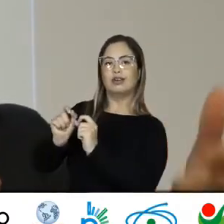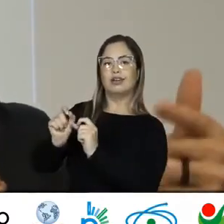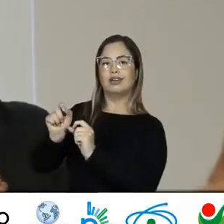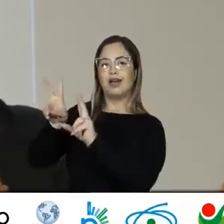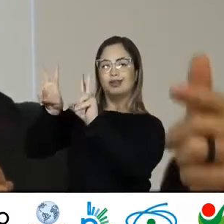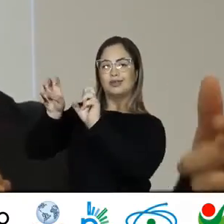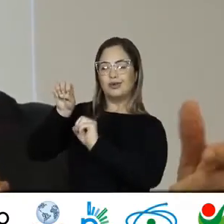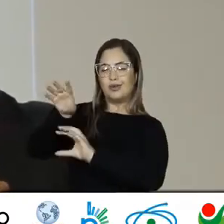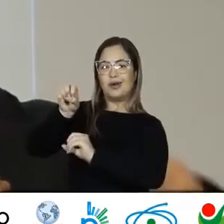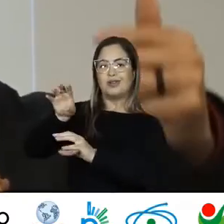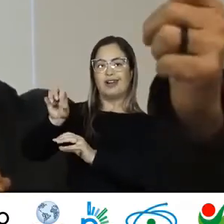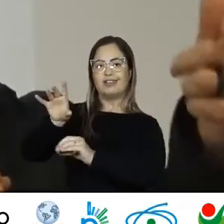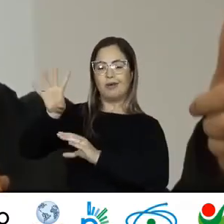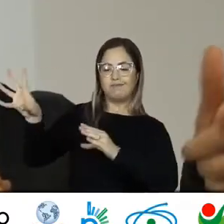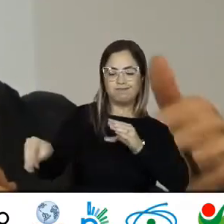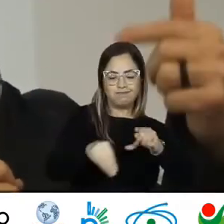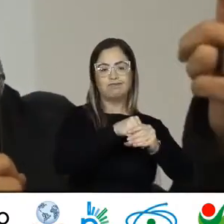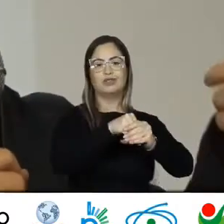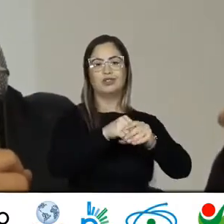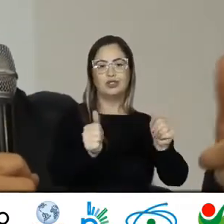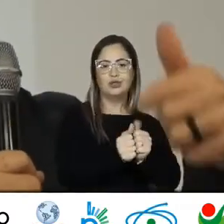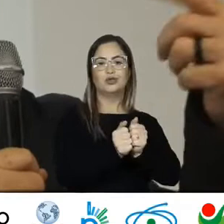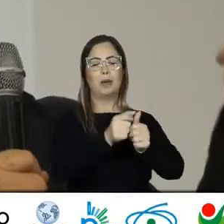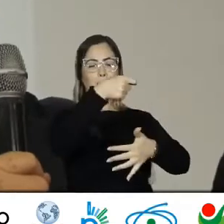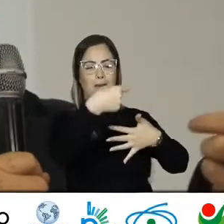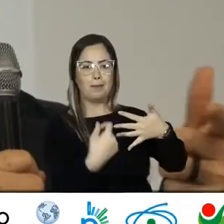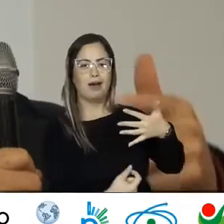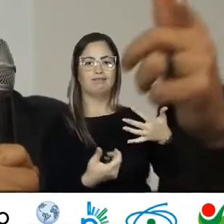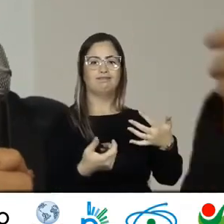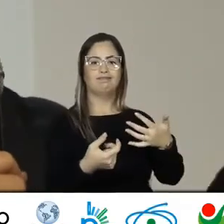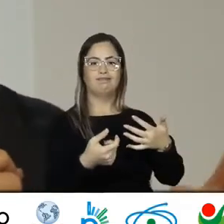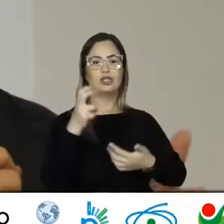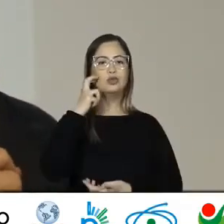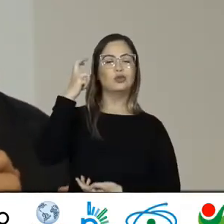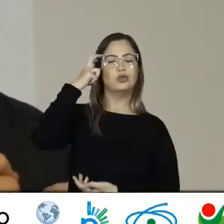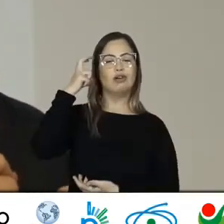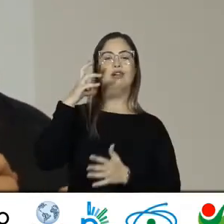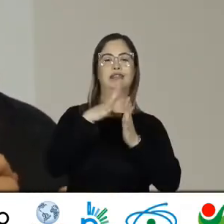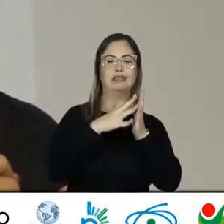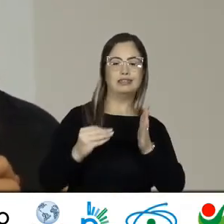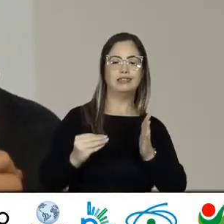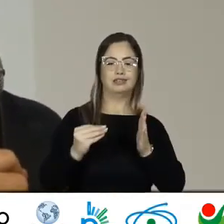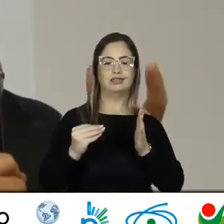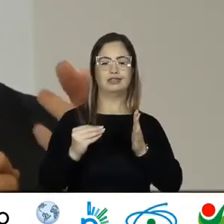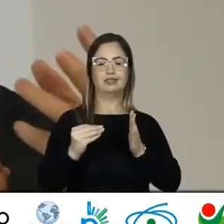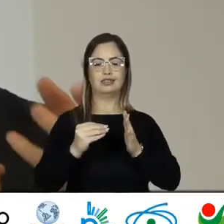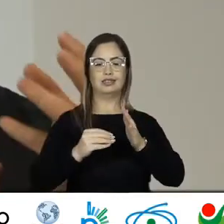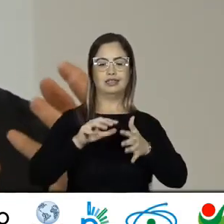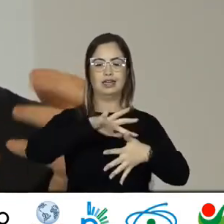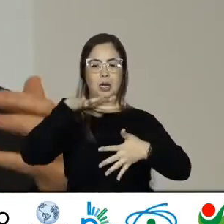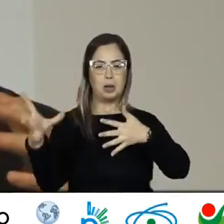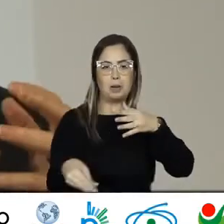Necessariamente As questões Políticas Econômicas Culturais Estéticas Então veja